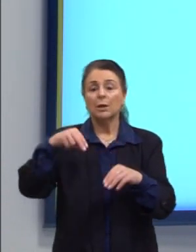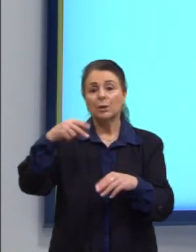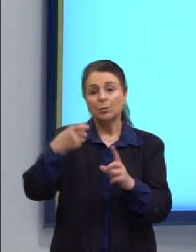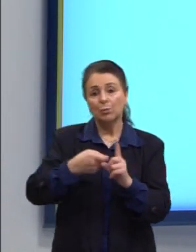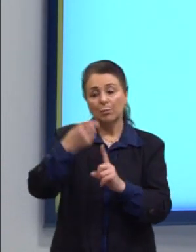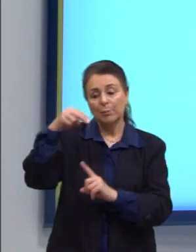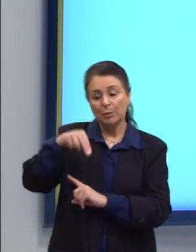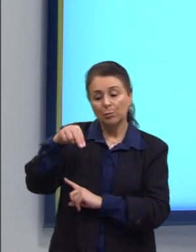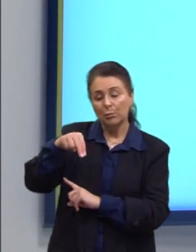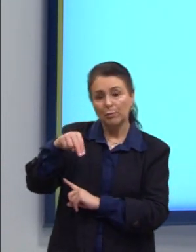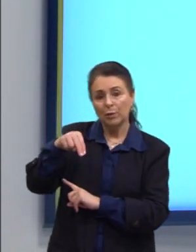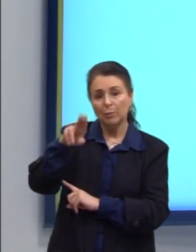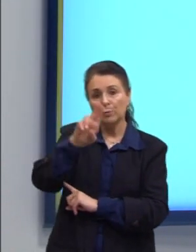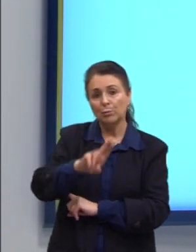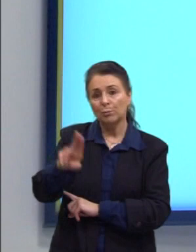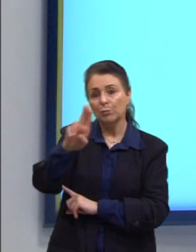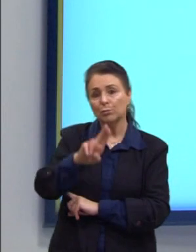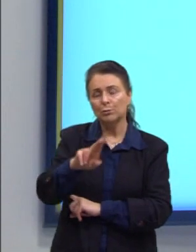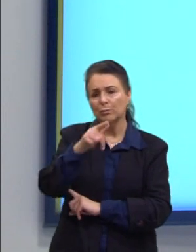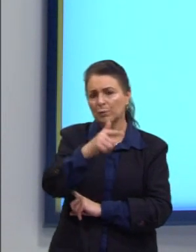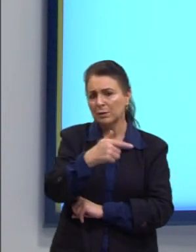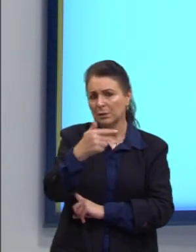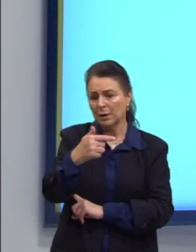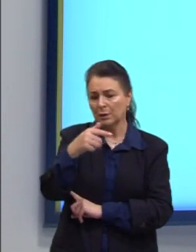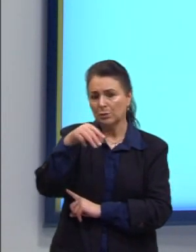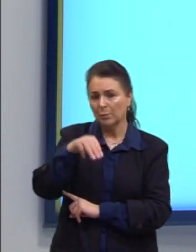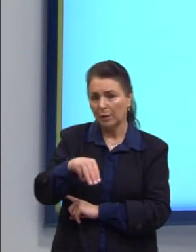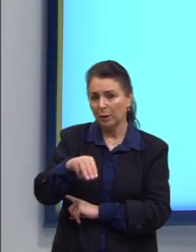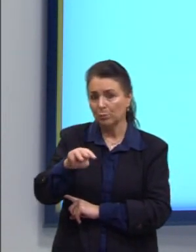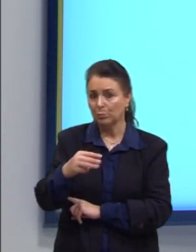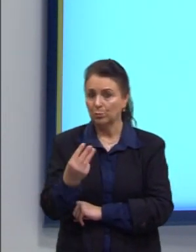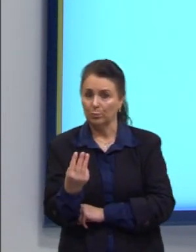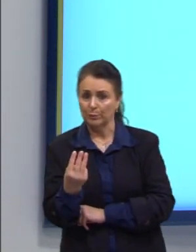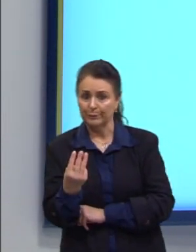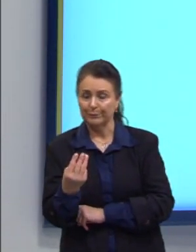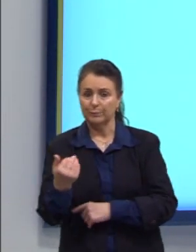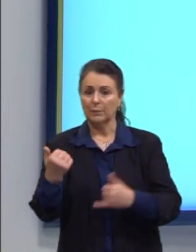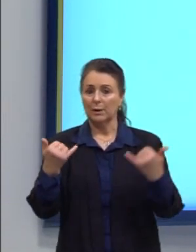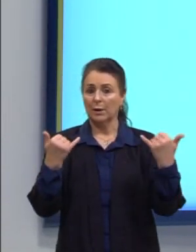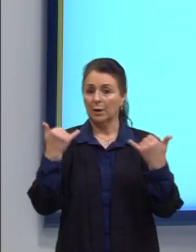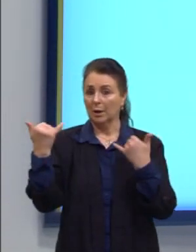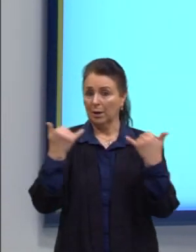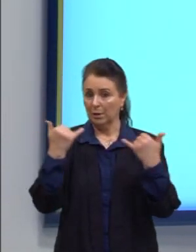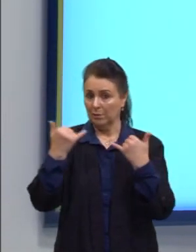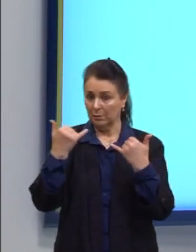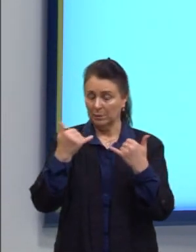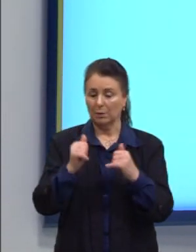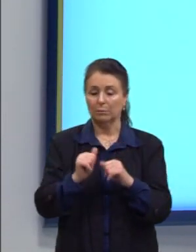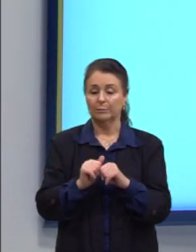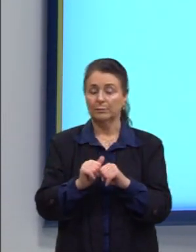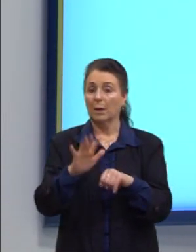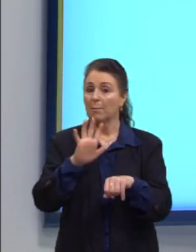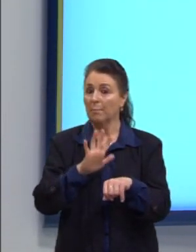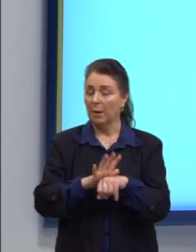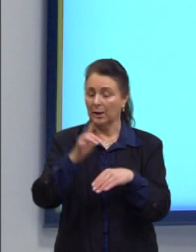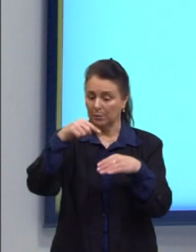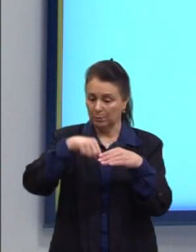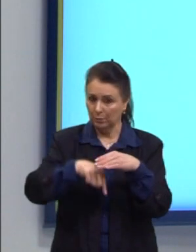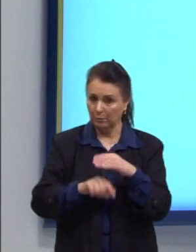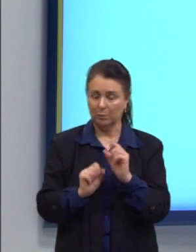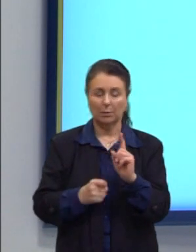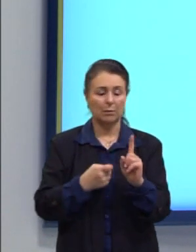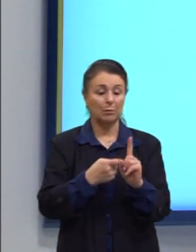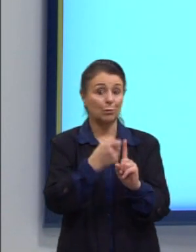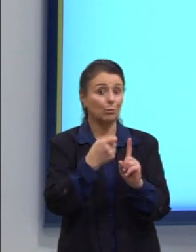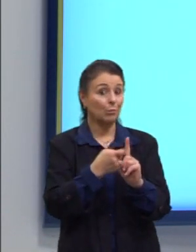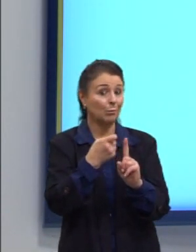o consumo foi de 7 metros cúbicos. Essa informação, ela leva à próxima informação, porque no mês de